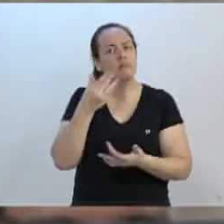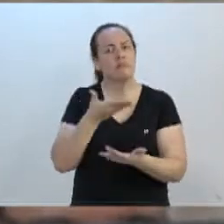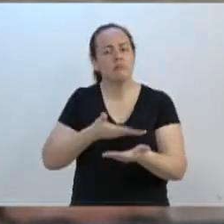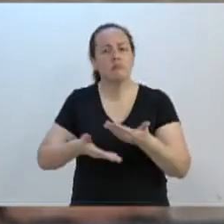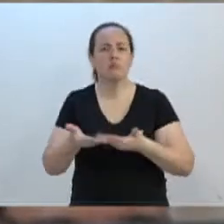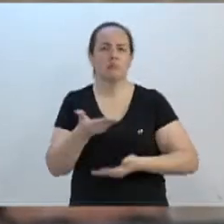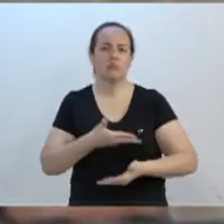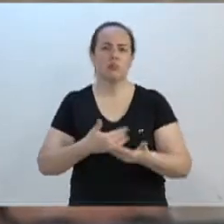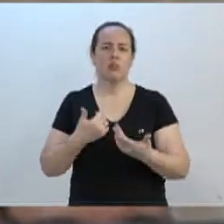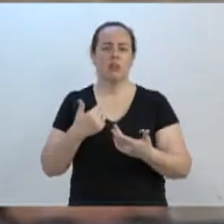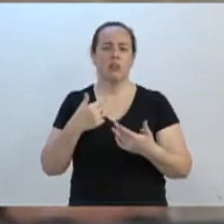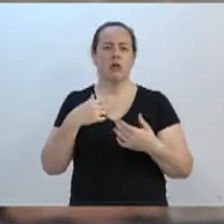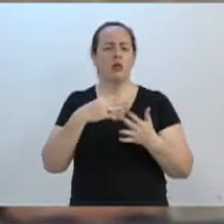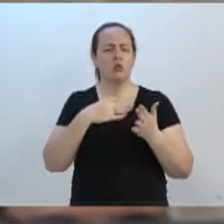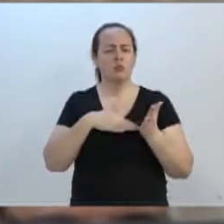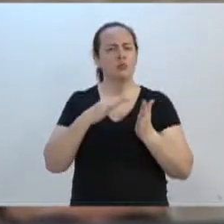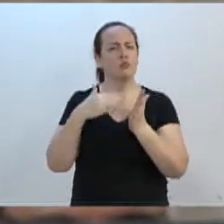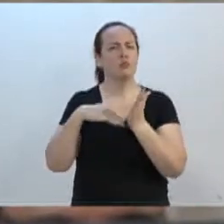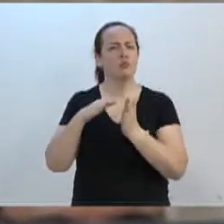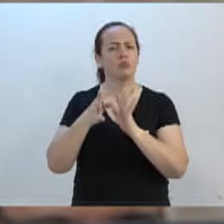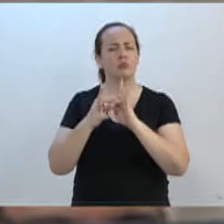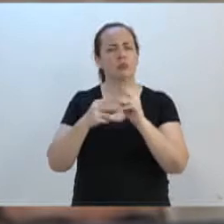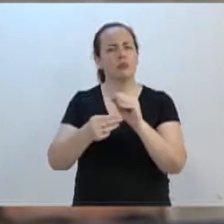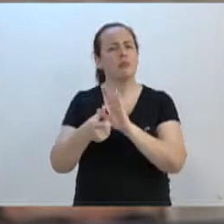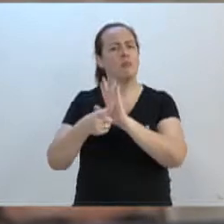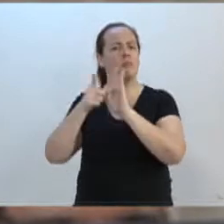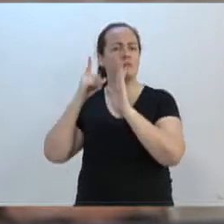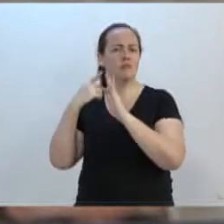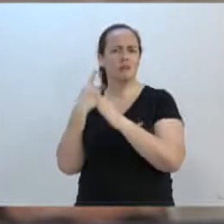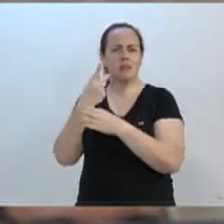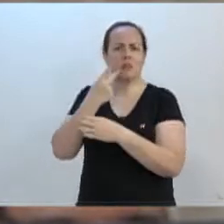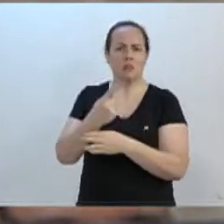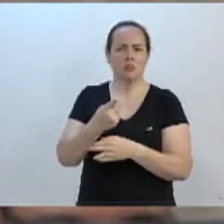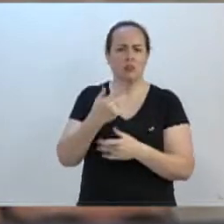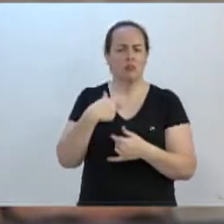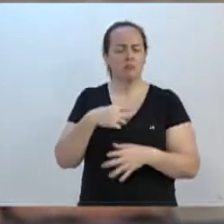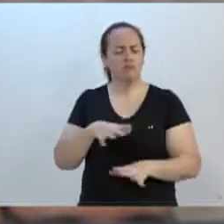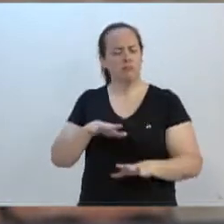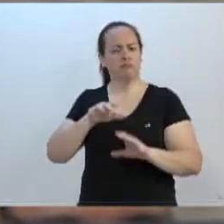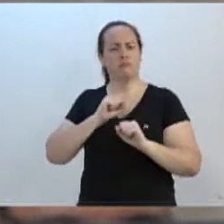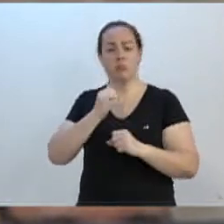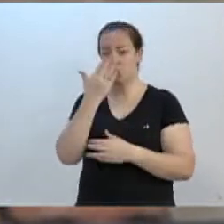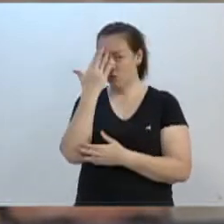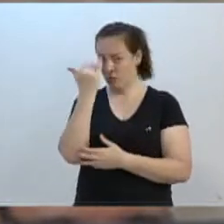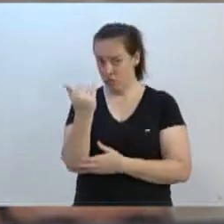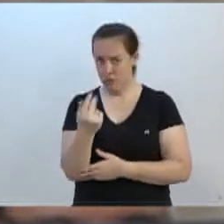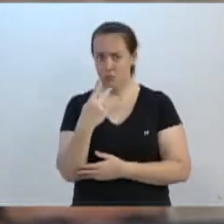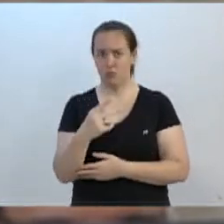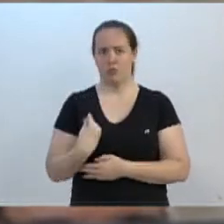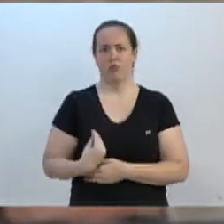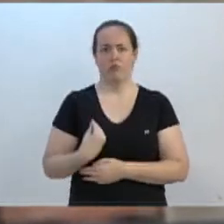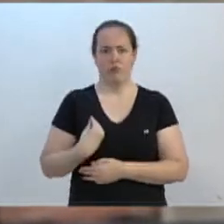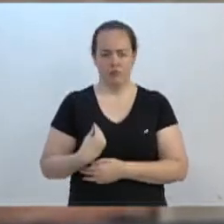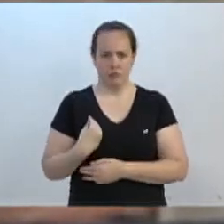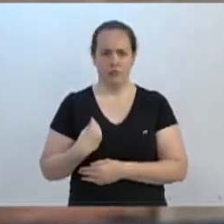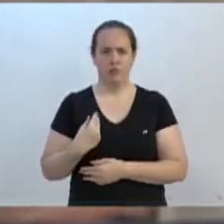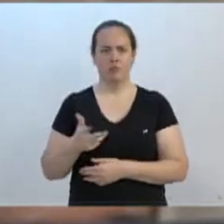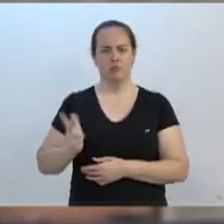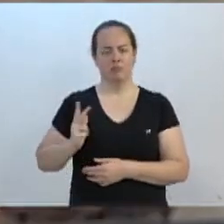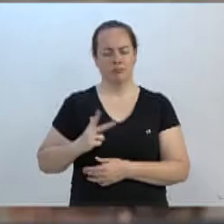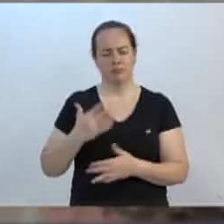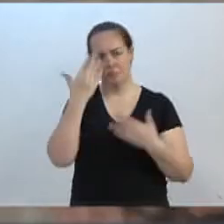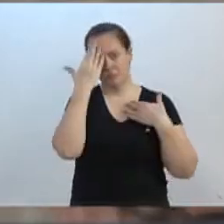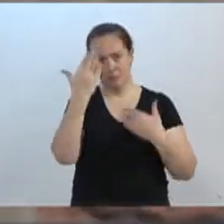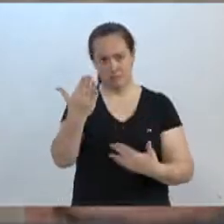faço minhas as palavras de todos que me antecederam. Sucesso na sua vida privada. Muito